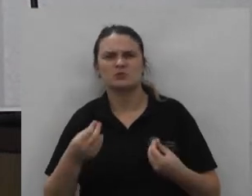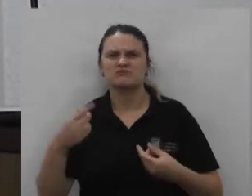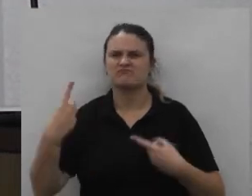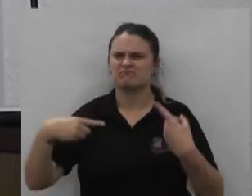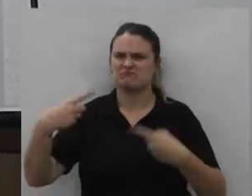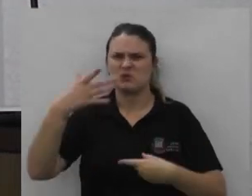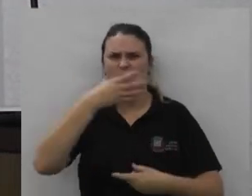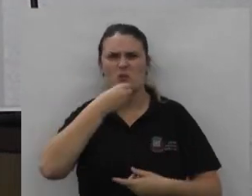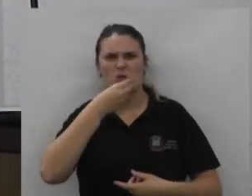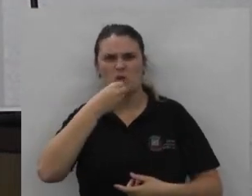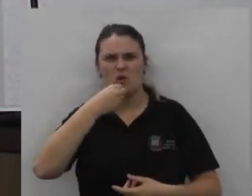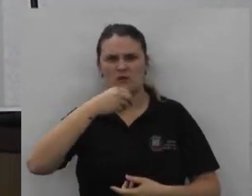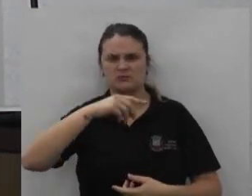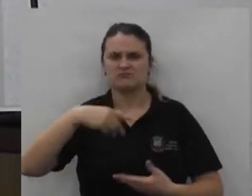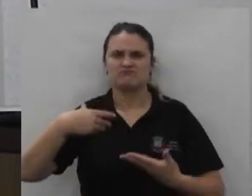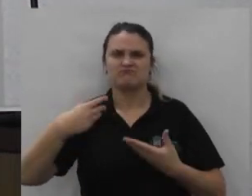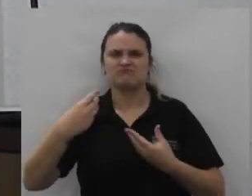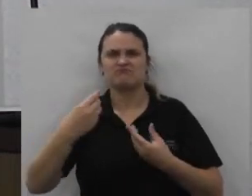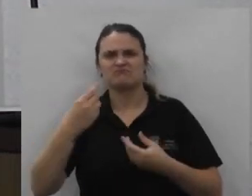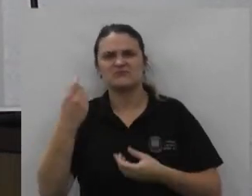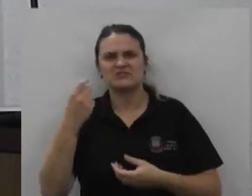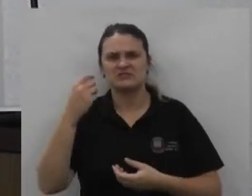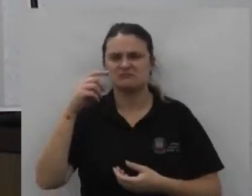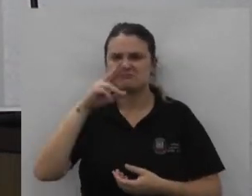polêmico contundente